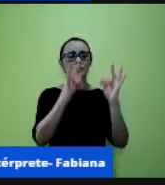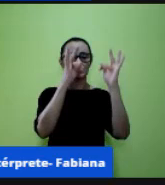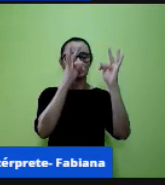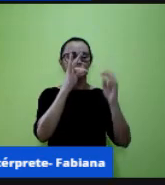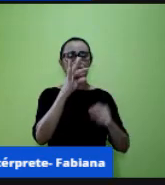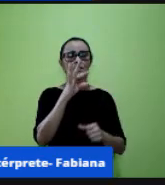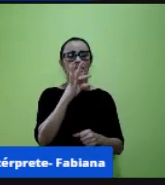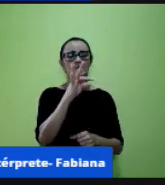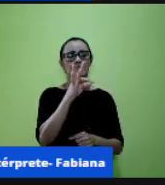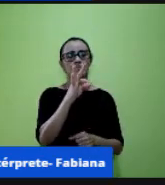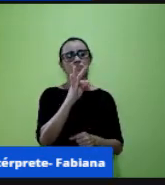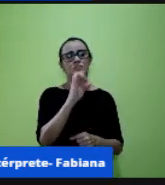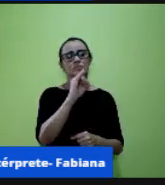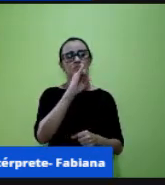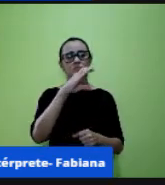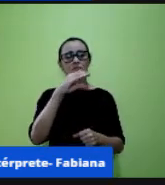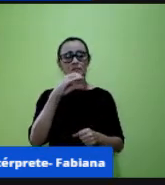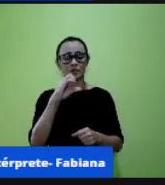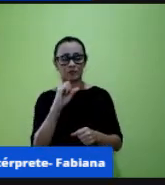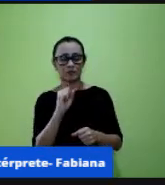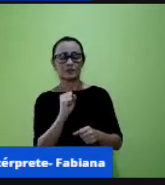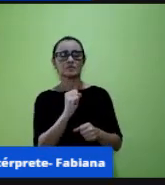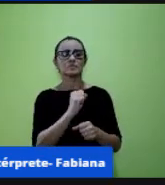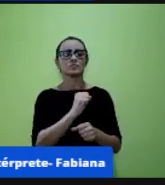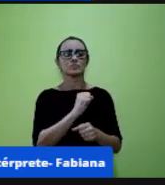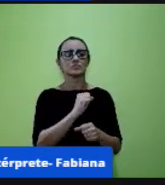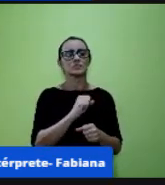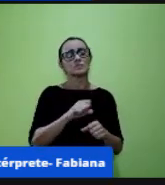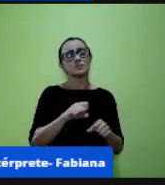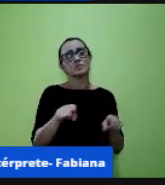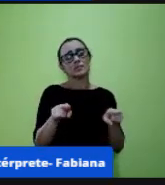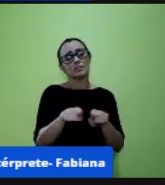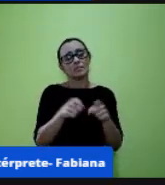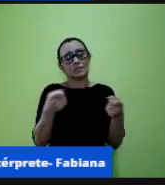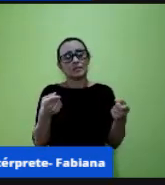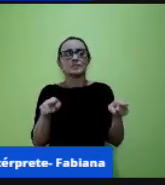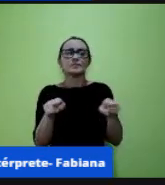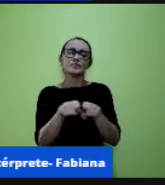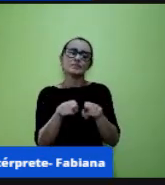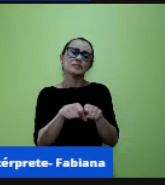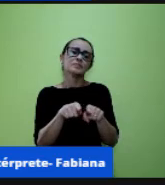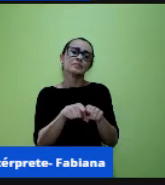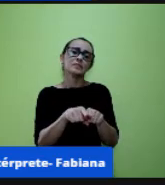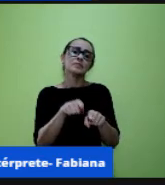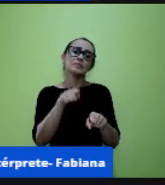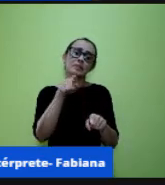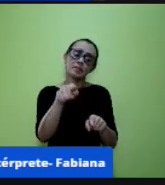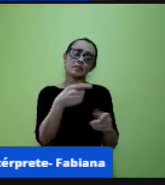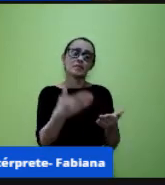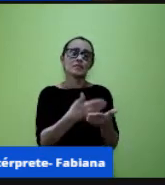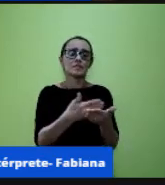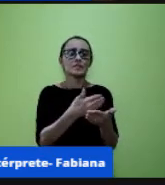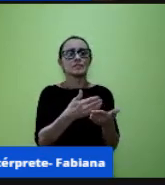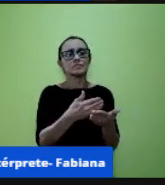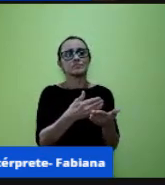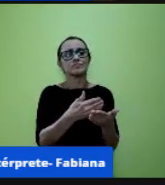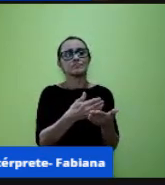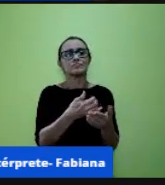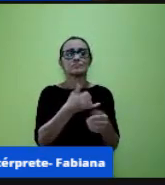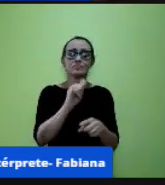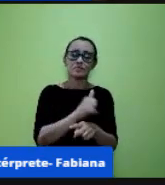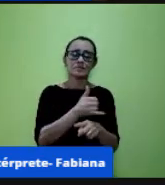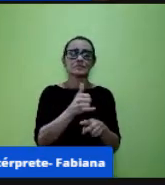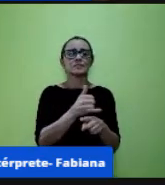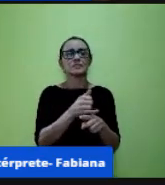mídias e também alternativas muito simples para poder se fazer a casa né o